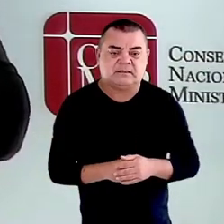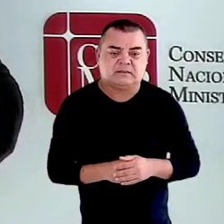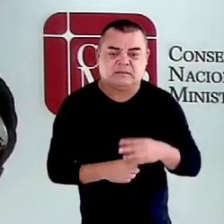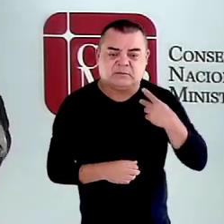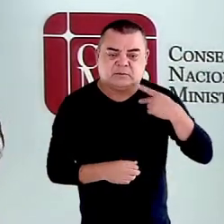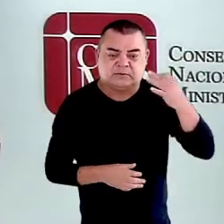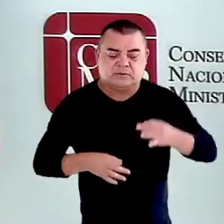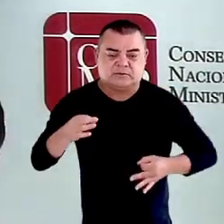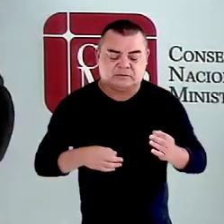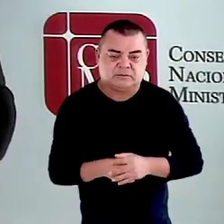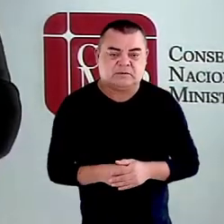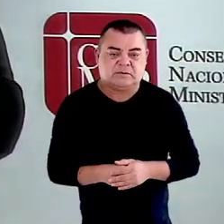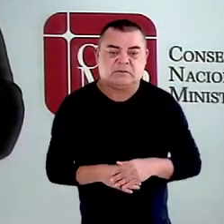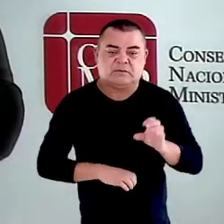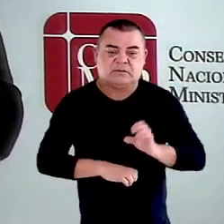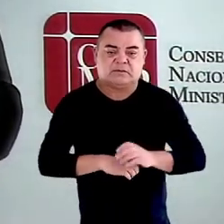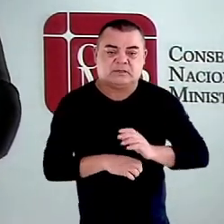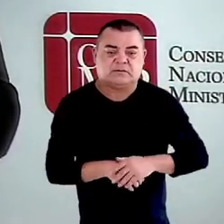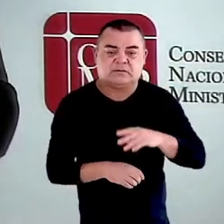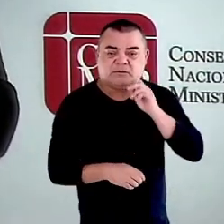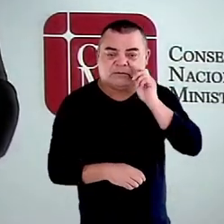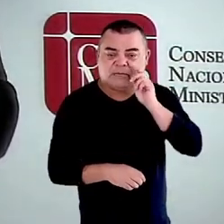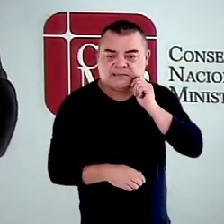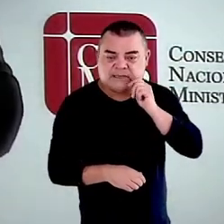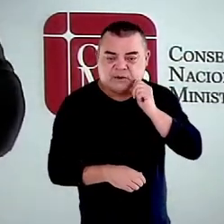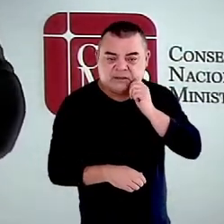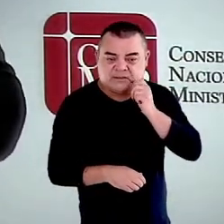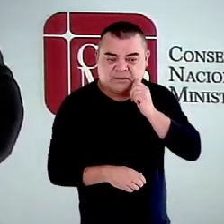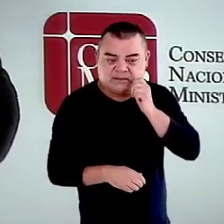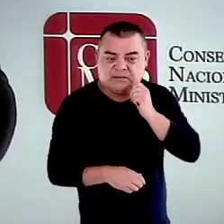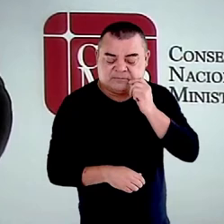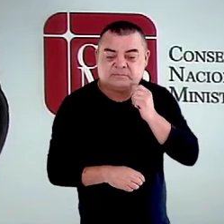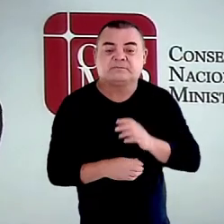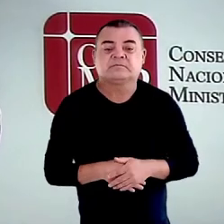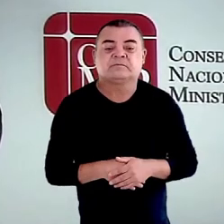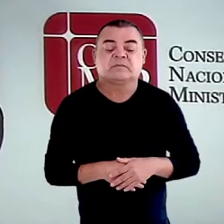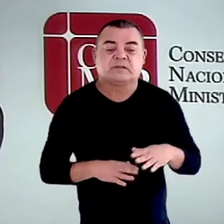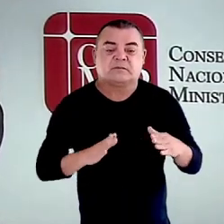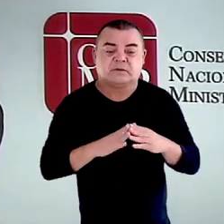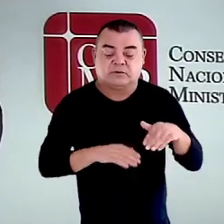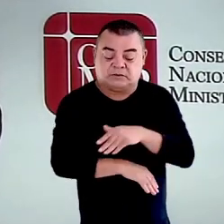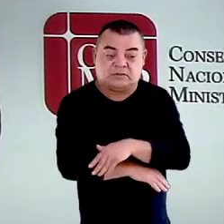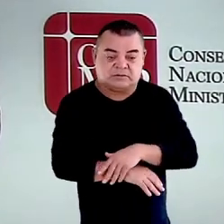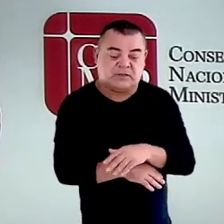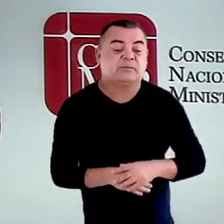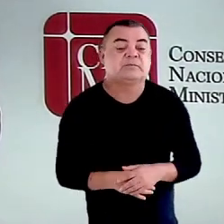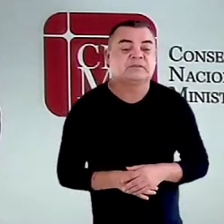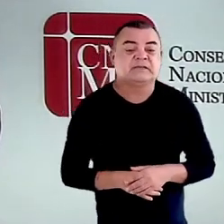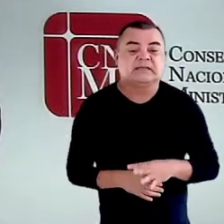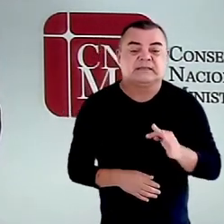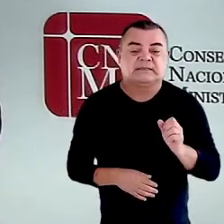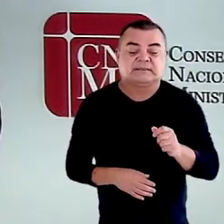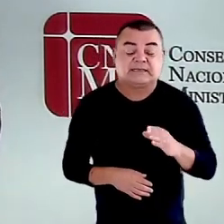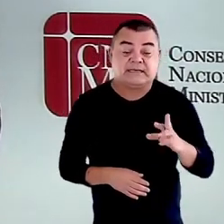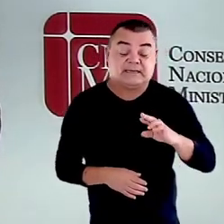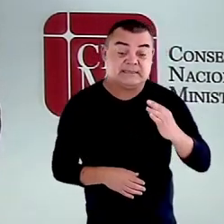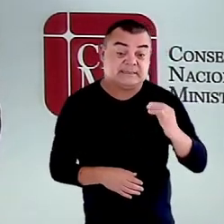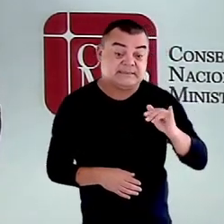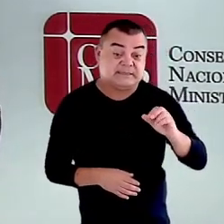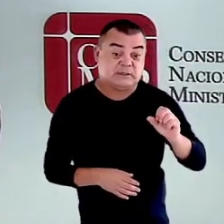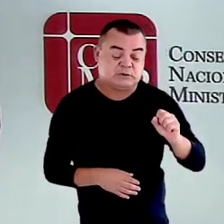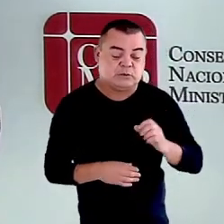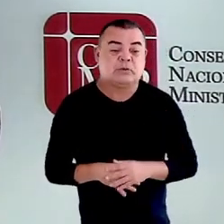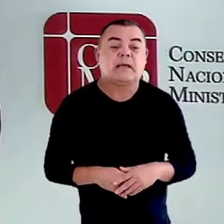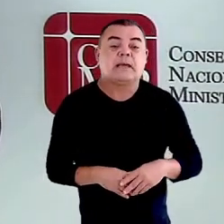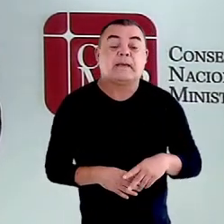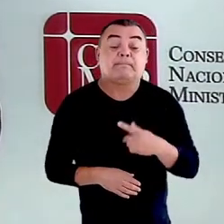Maceió e Coordenadora do GT de Segurança e Defesa da População e Situação de Rua. Tarciso José Bonfim, Primeiro Vice